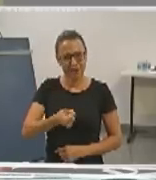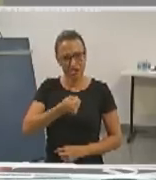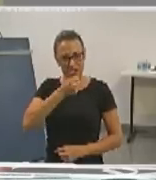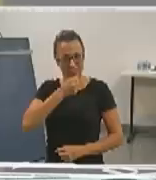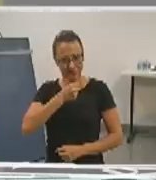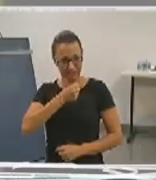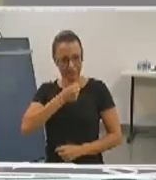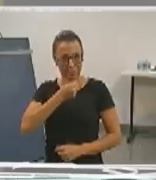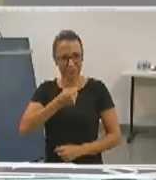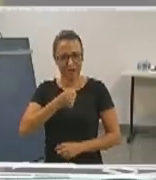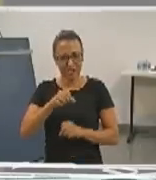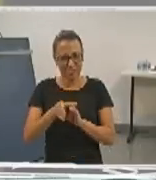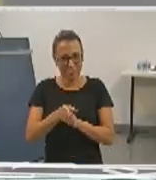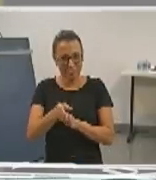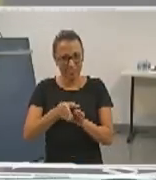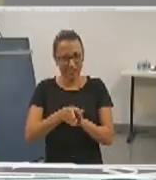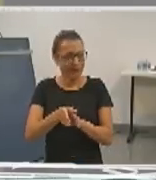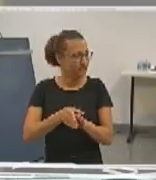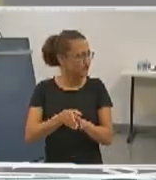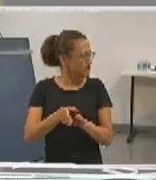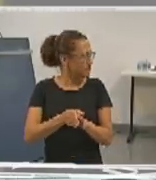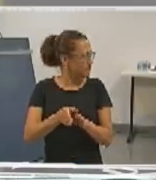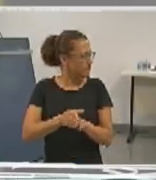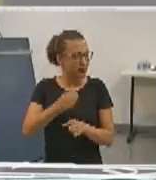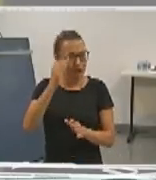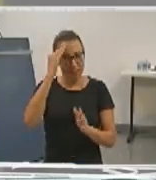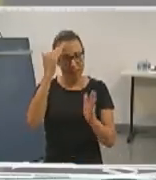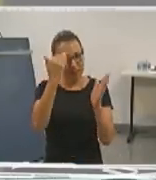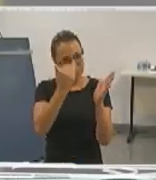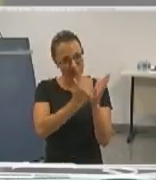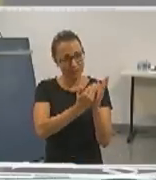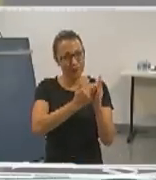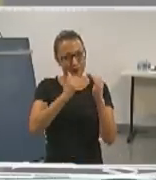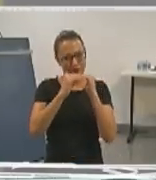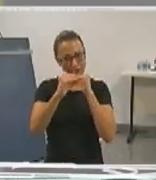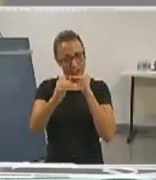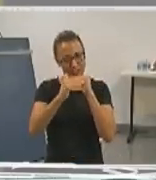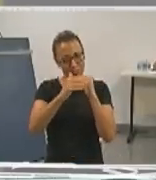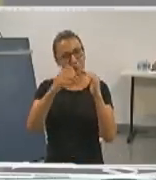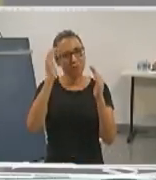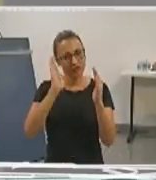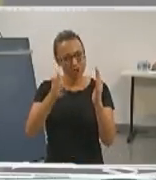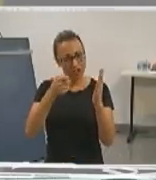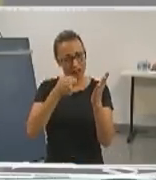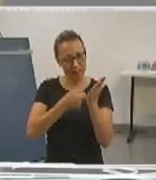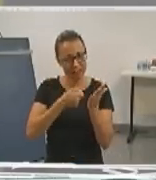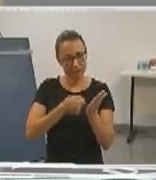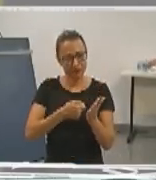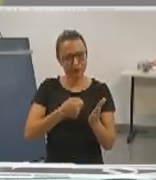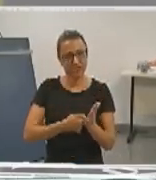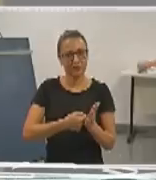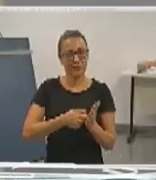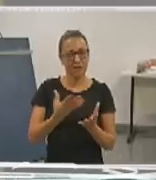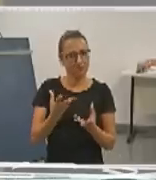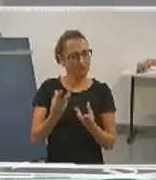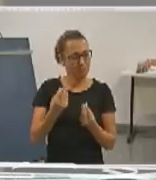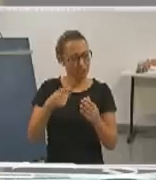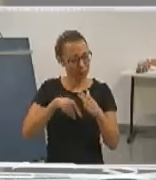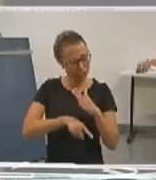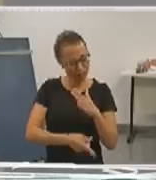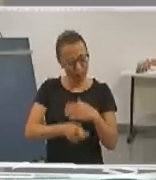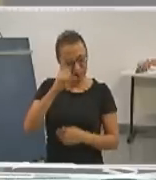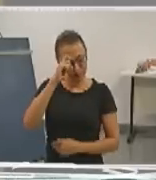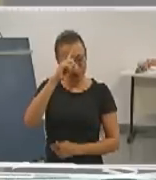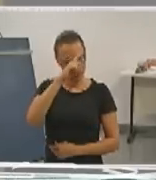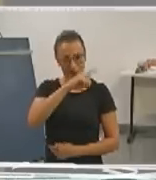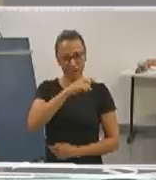e instruindo o respeito aos padrões estabelecidos é muito mais complexo do que imaginamos.